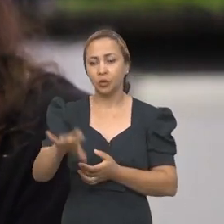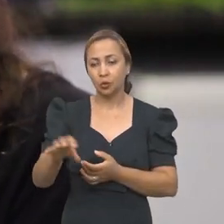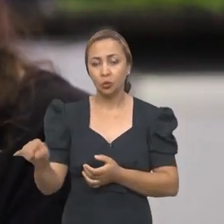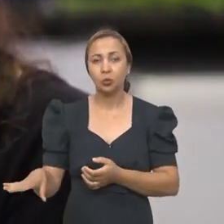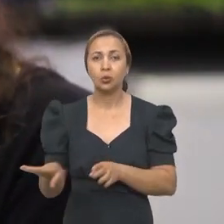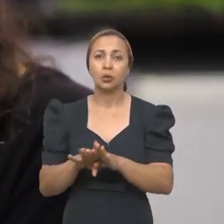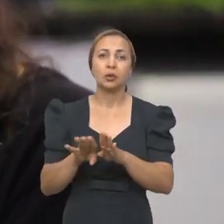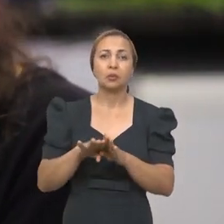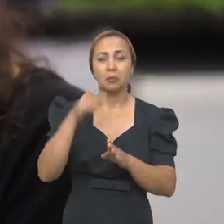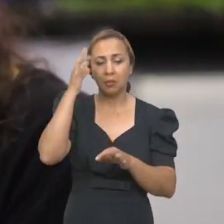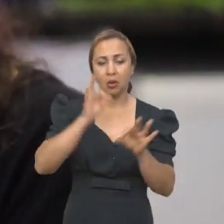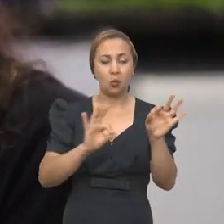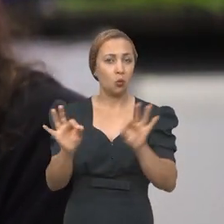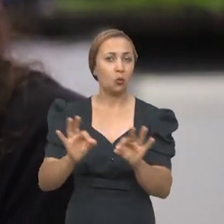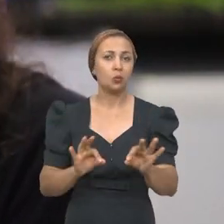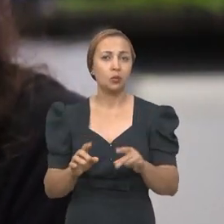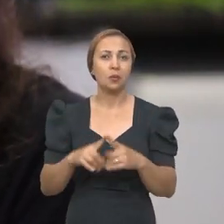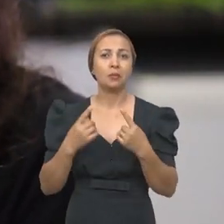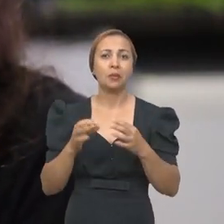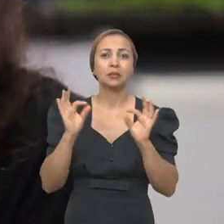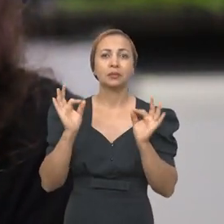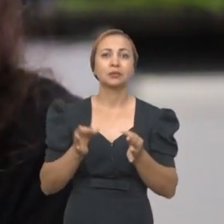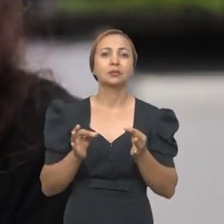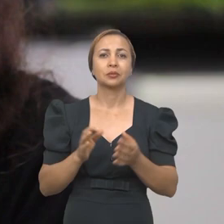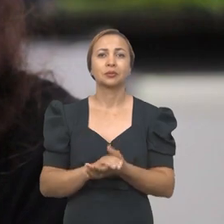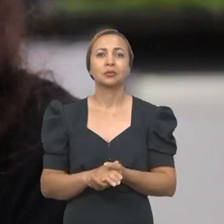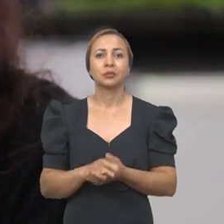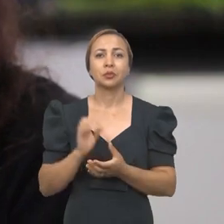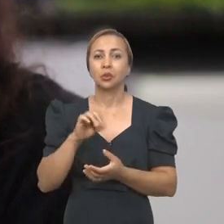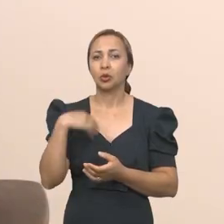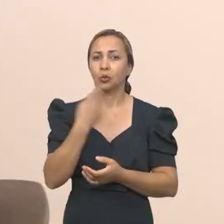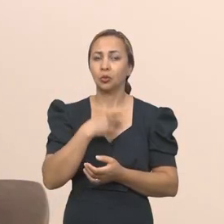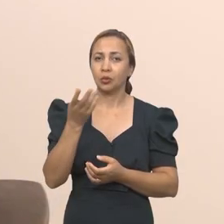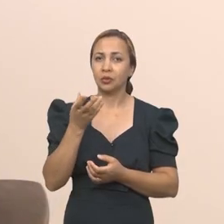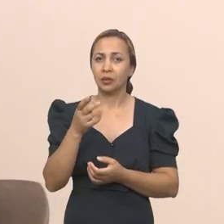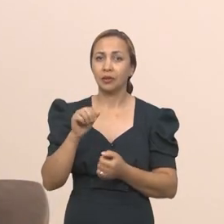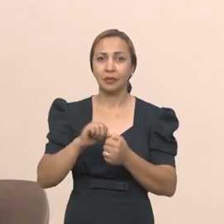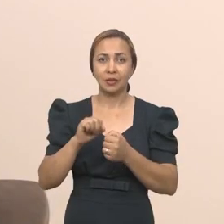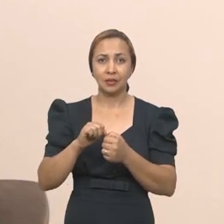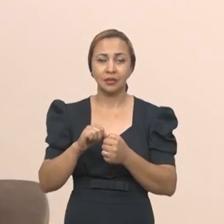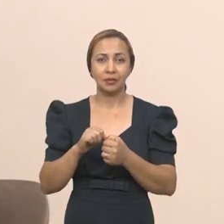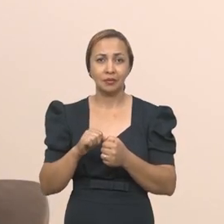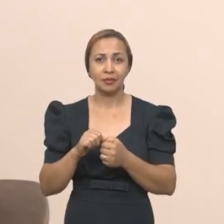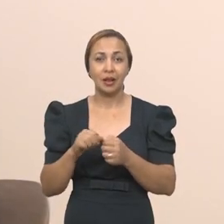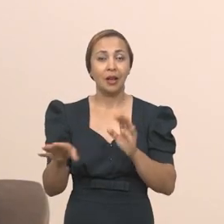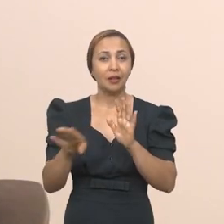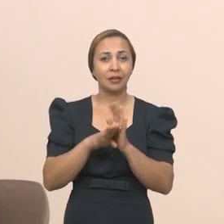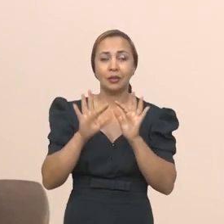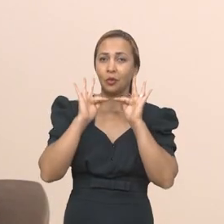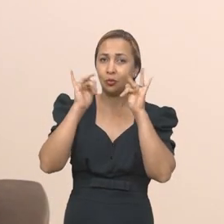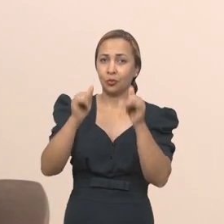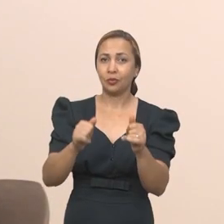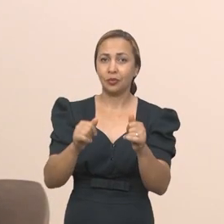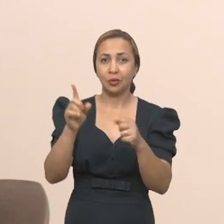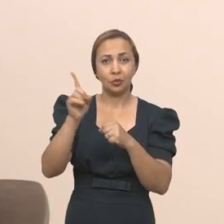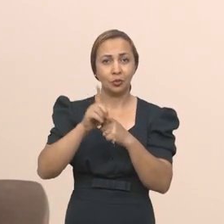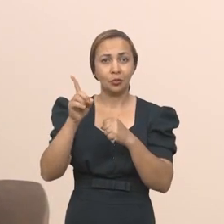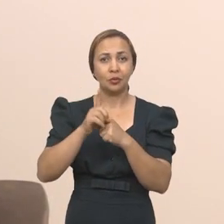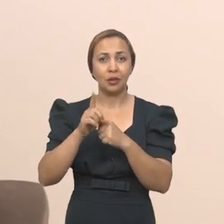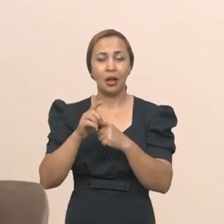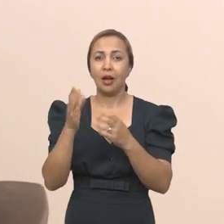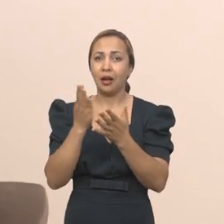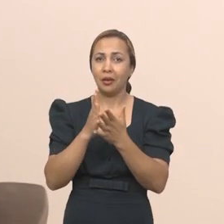agricultura para esse controle mais eficiente. O que a gente pretende fazer até o final